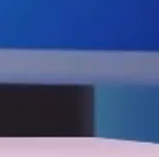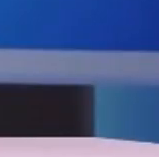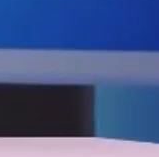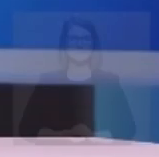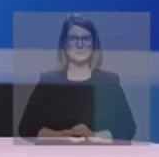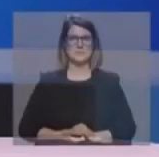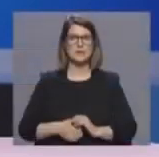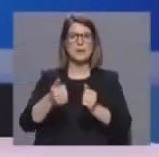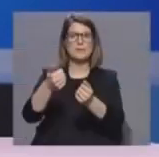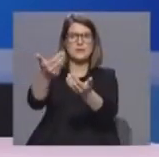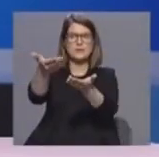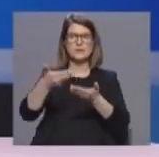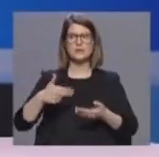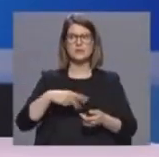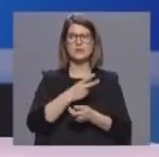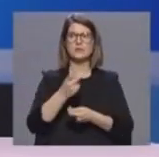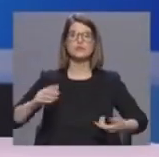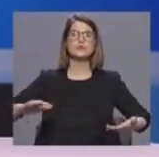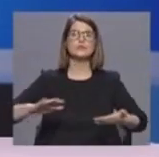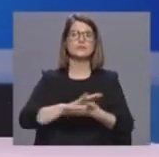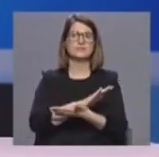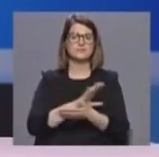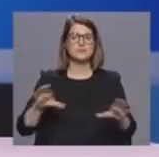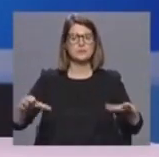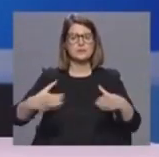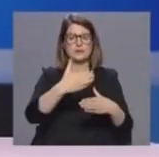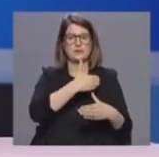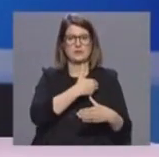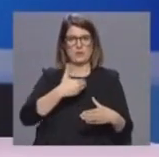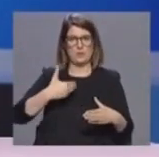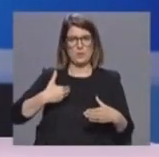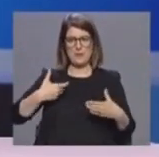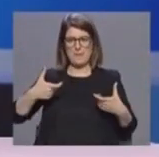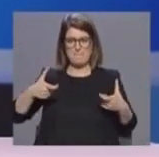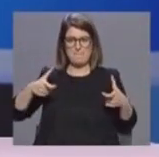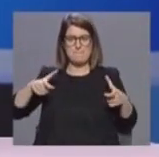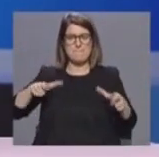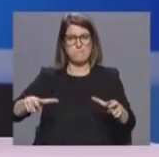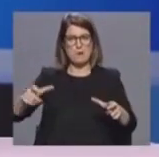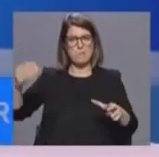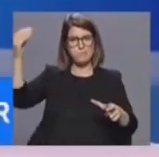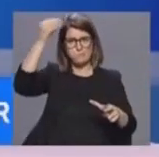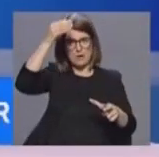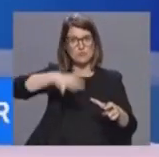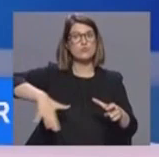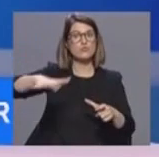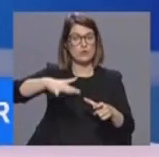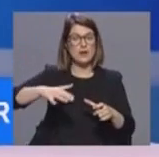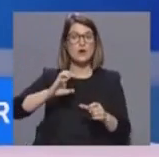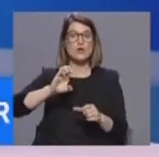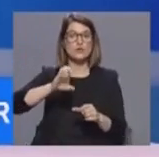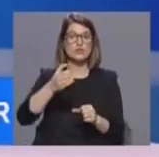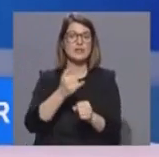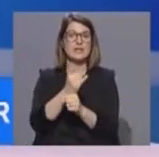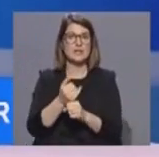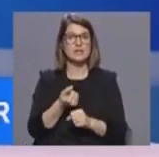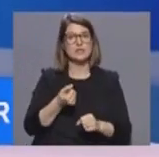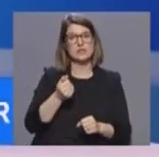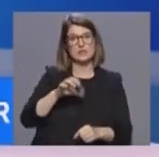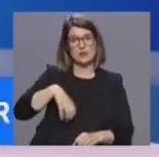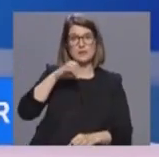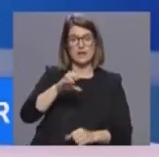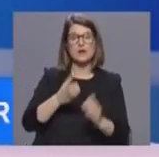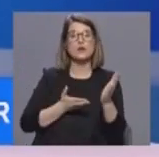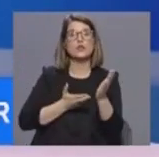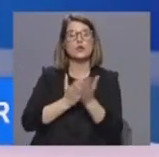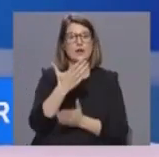Bem-vindos ao Telejornal. As cercas sanitárias em todos e dentro dos concelhos de São Miguel vão prolongar-se por mais